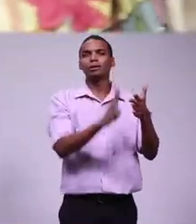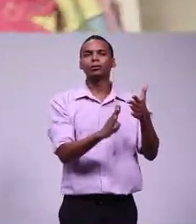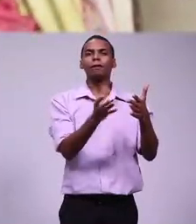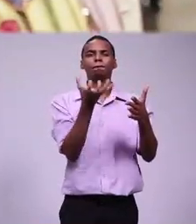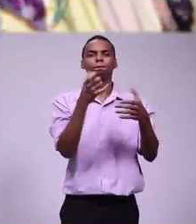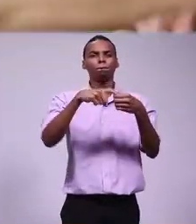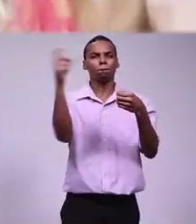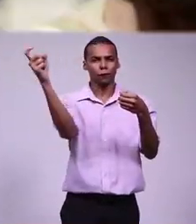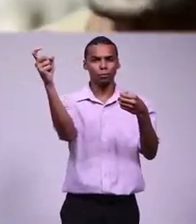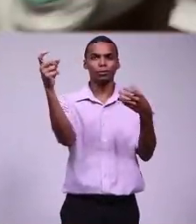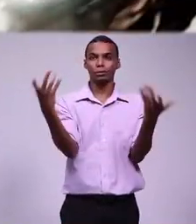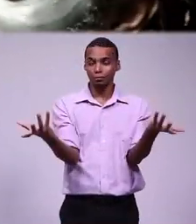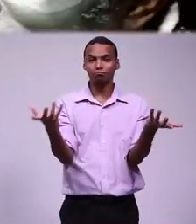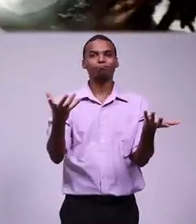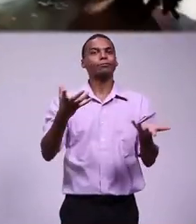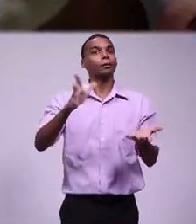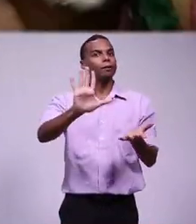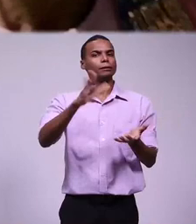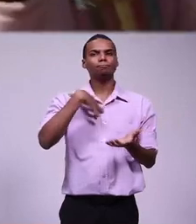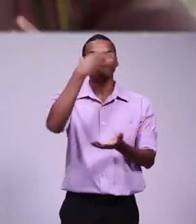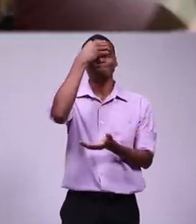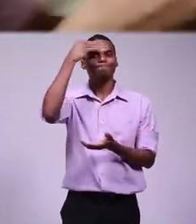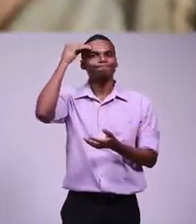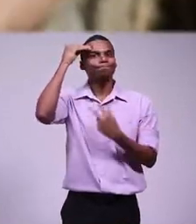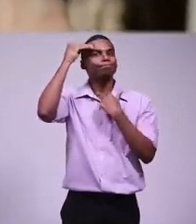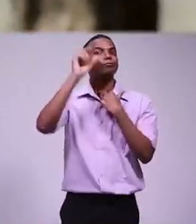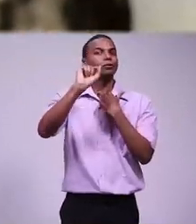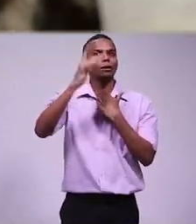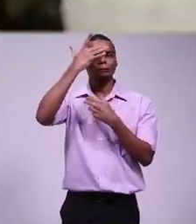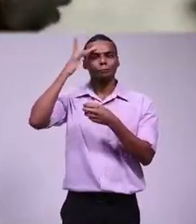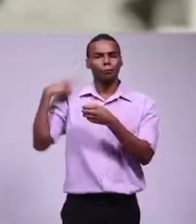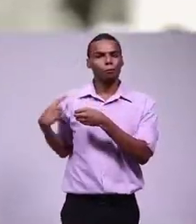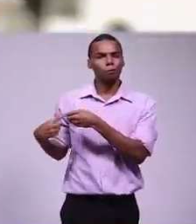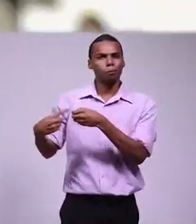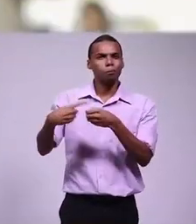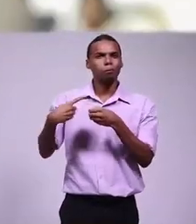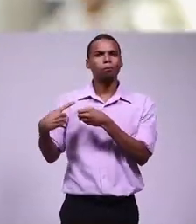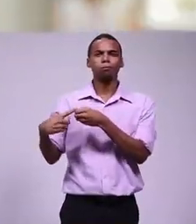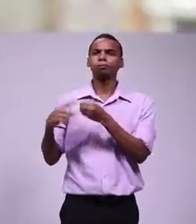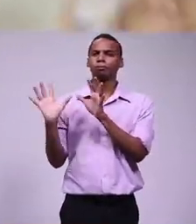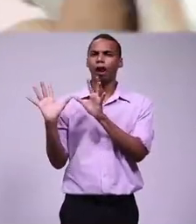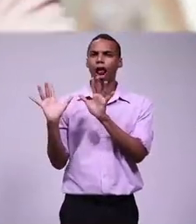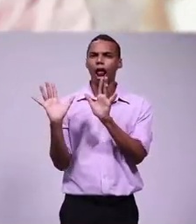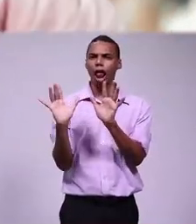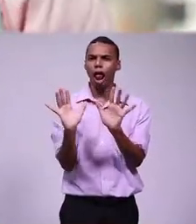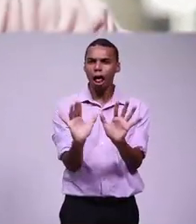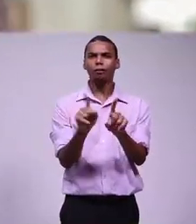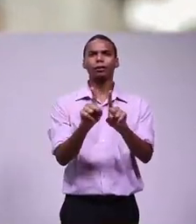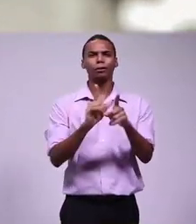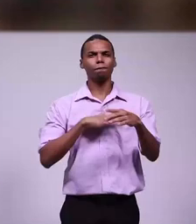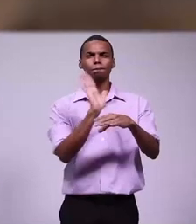independência. Não podemos esquecer os sertanejos do interior, que também vieram para